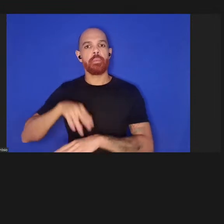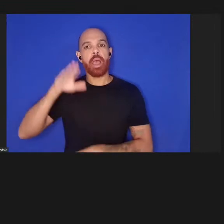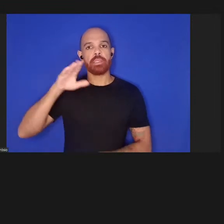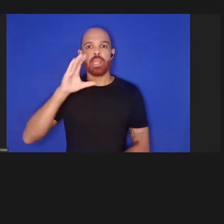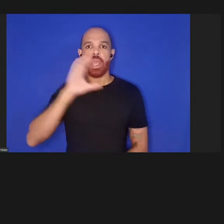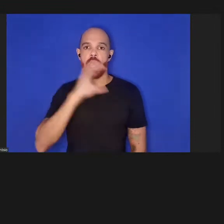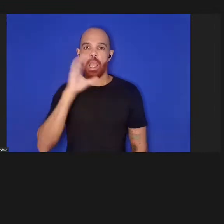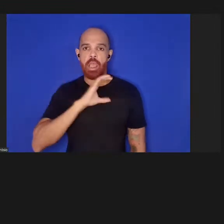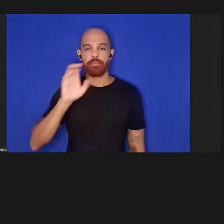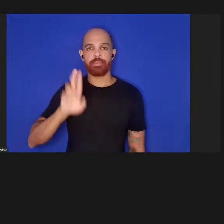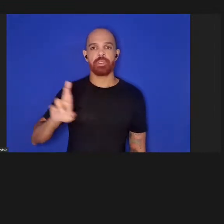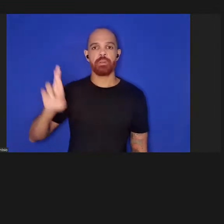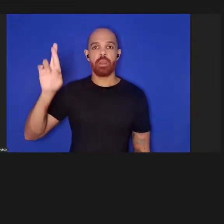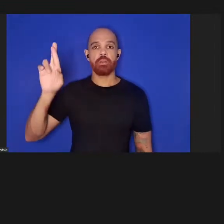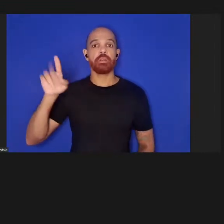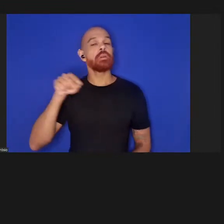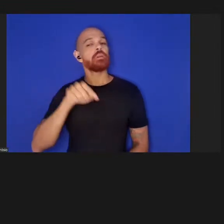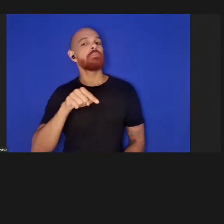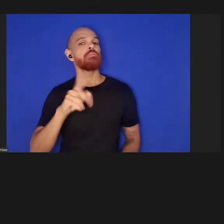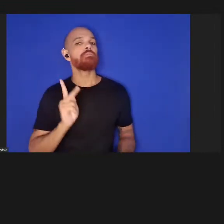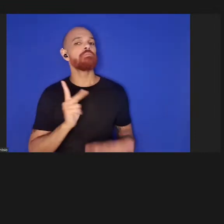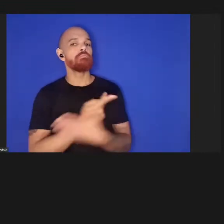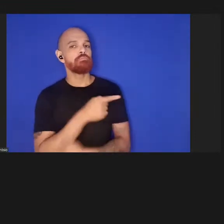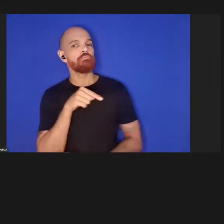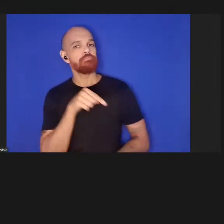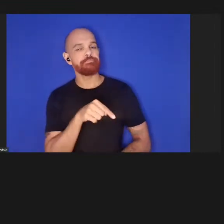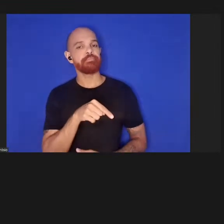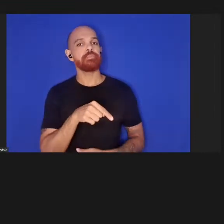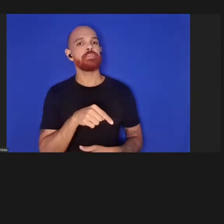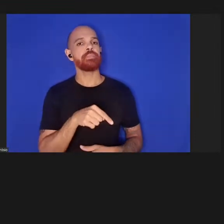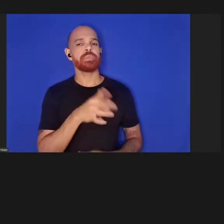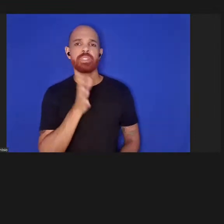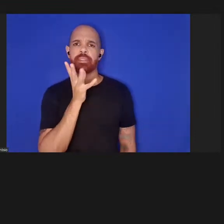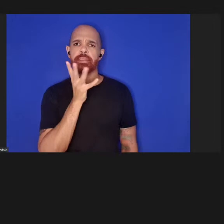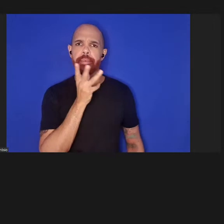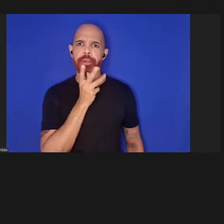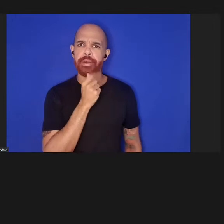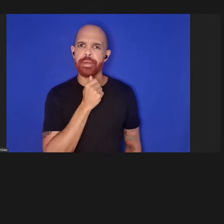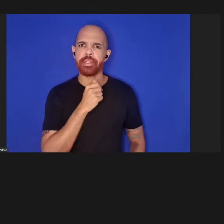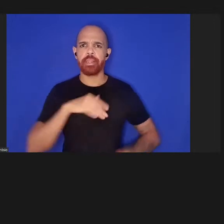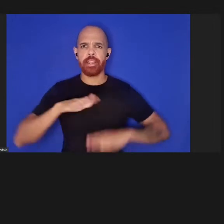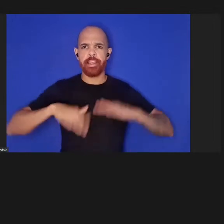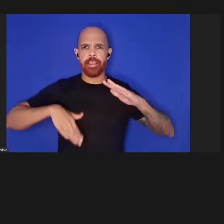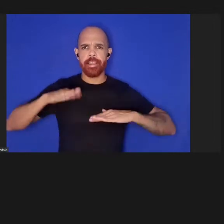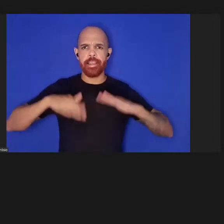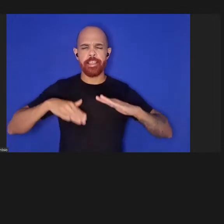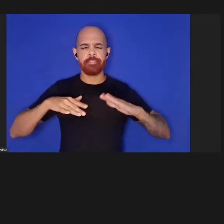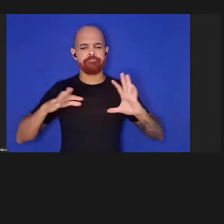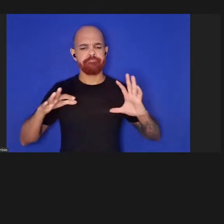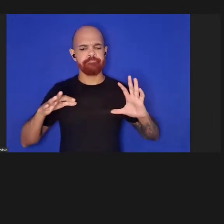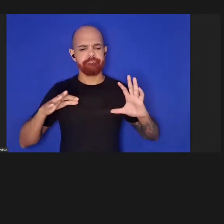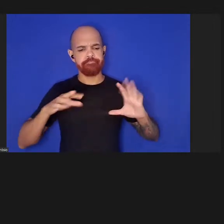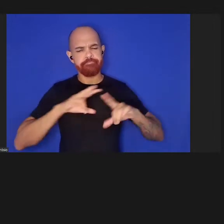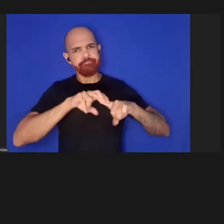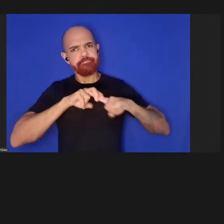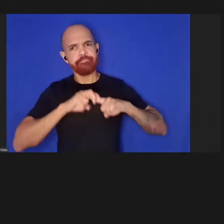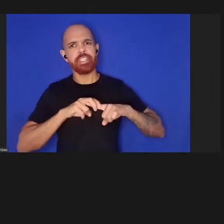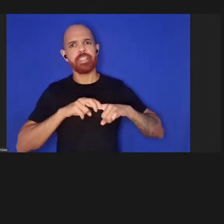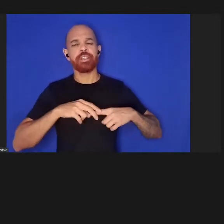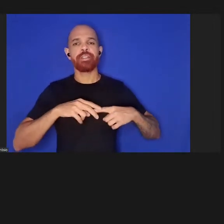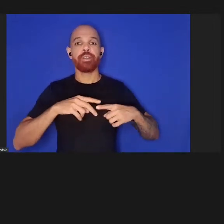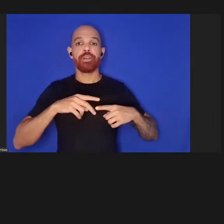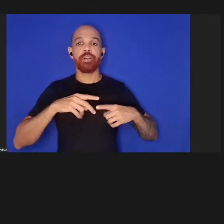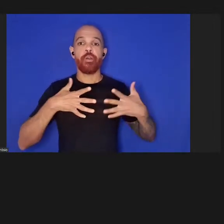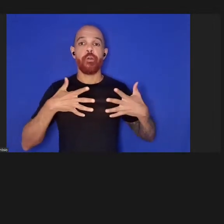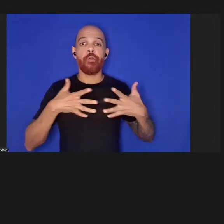levou a demoras muitas vezes associadas a um conflito de interesses